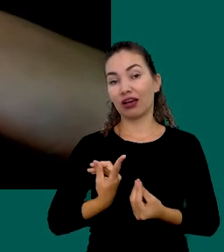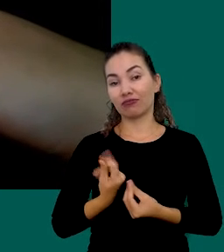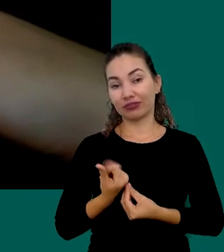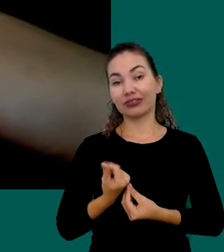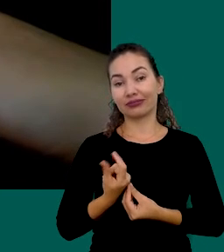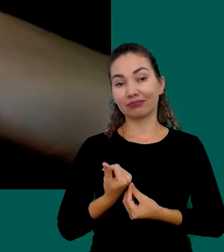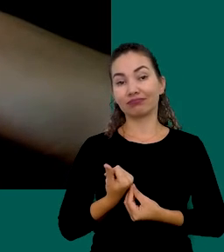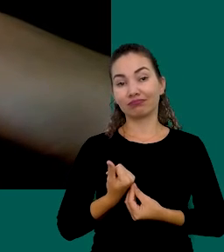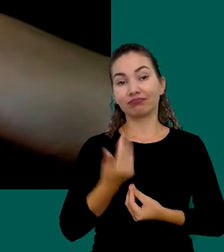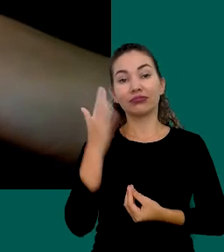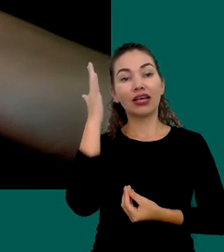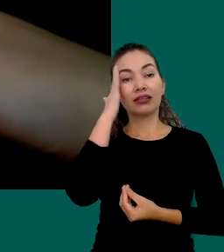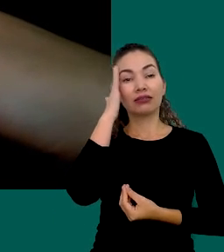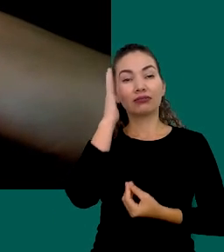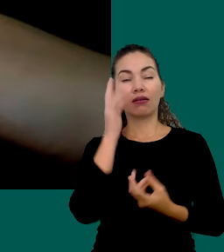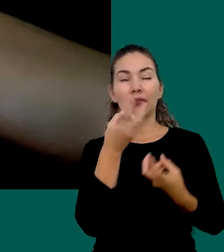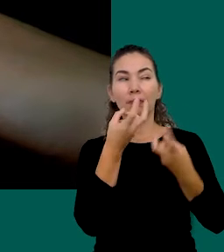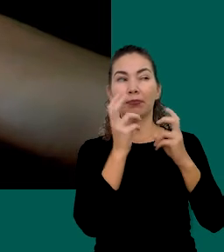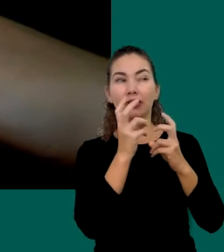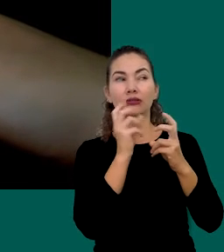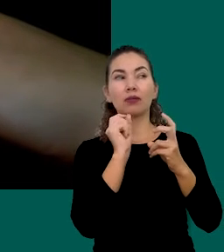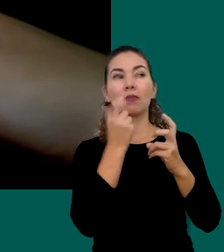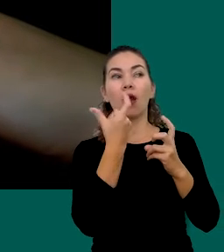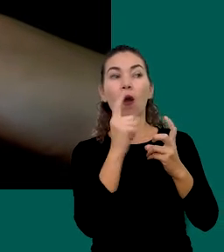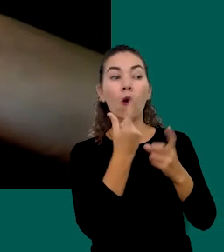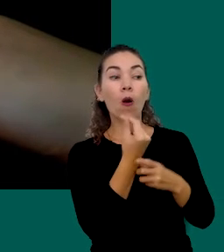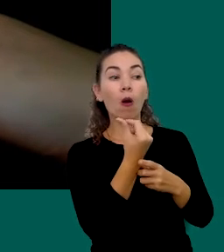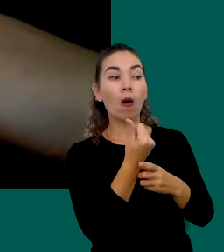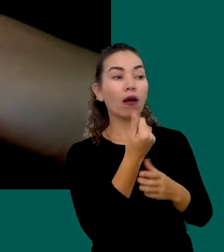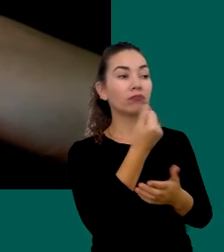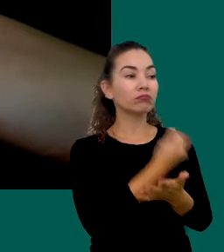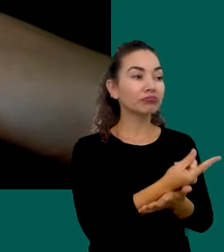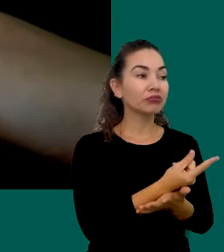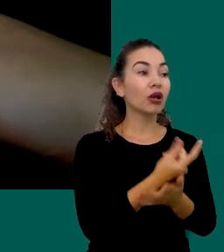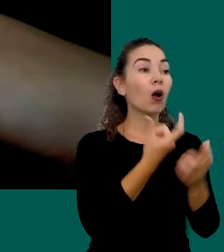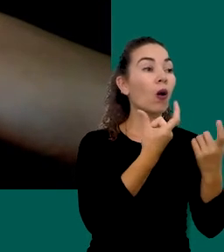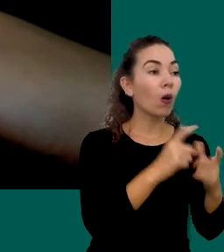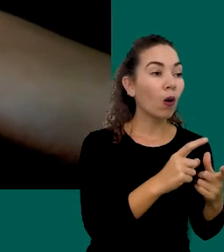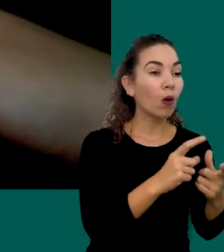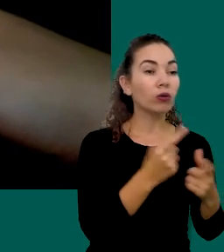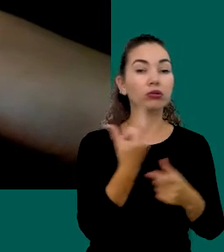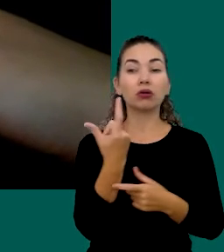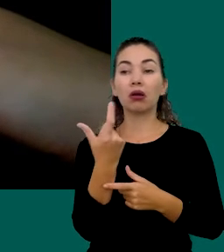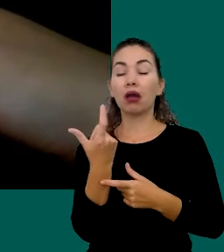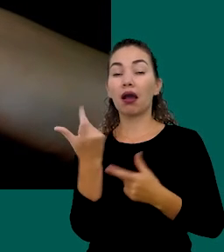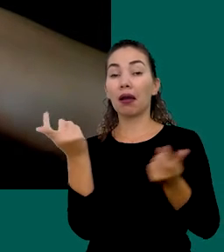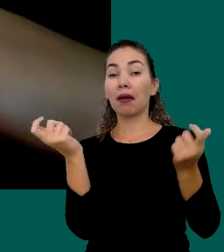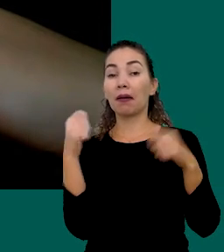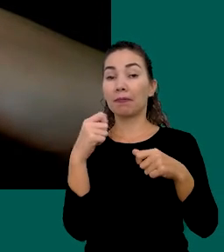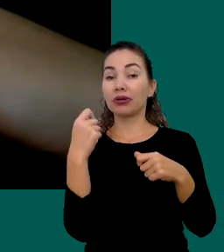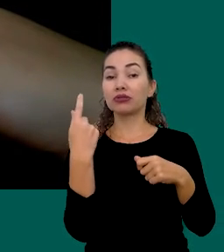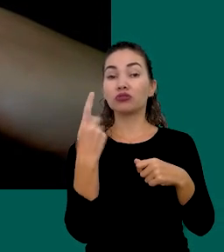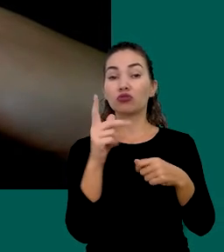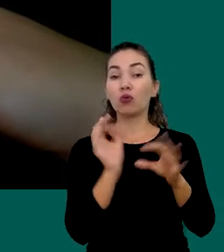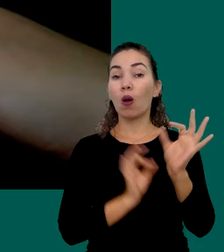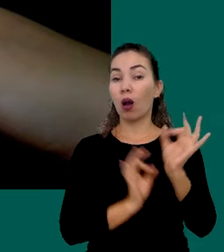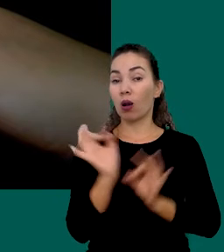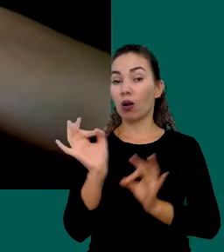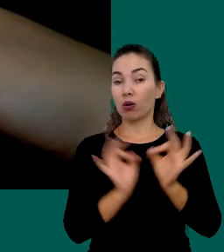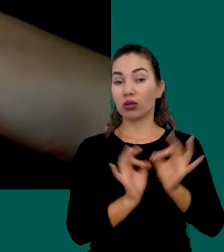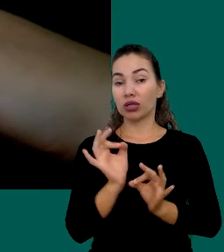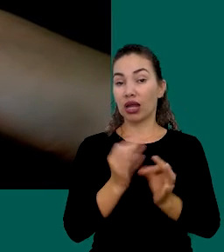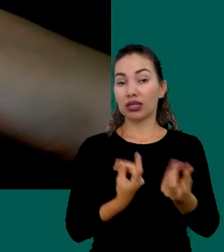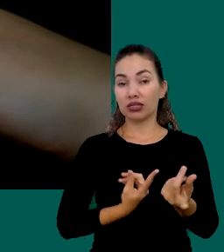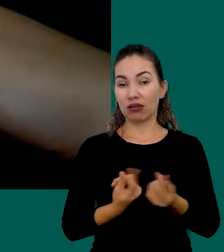Saber Identificar Para onde Está indo Seu Dinheiro É a Capacidade Então De Organizar